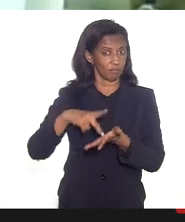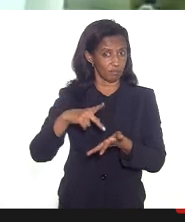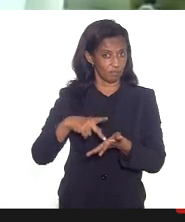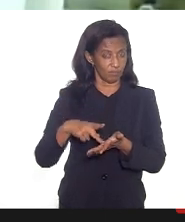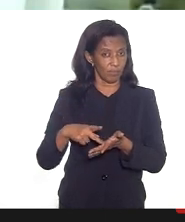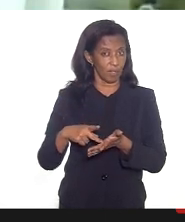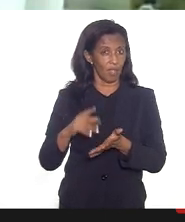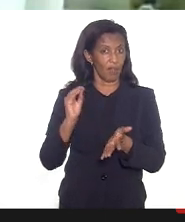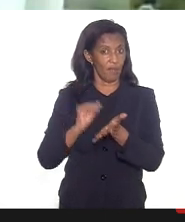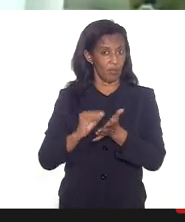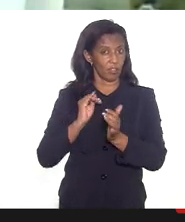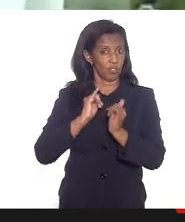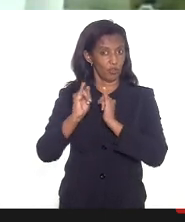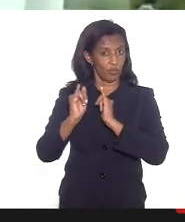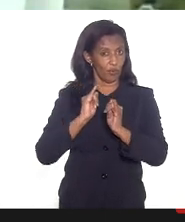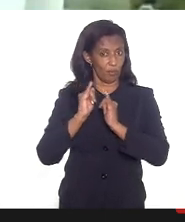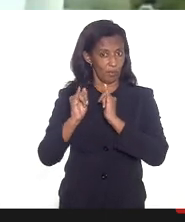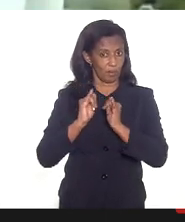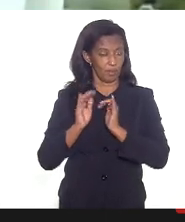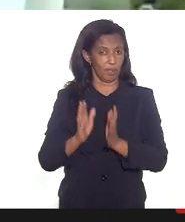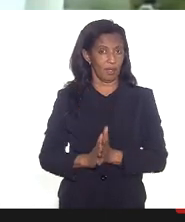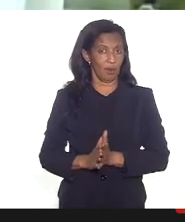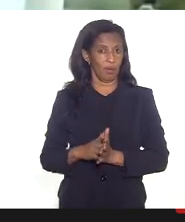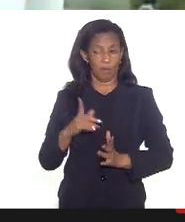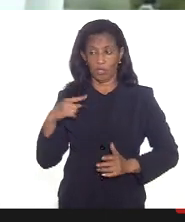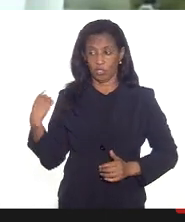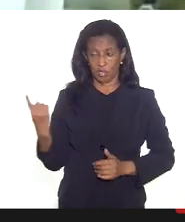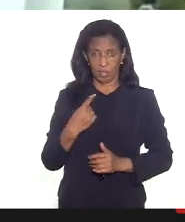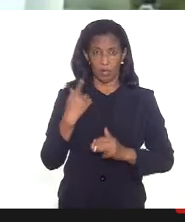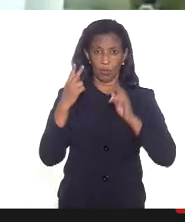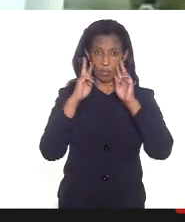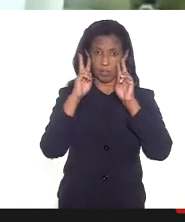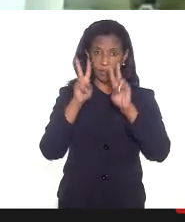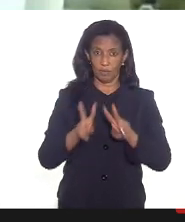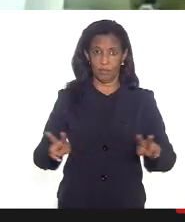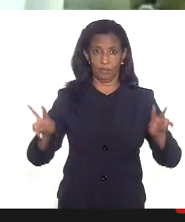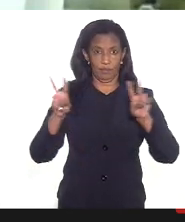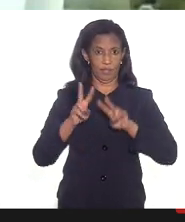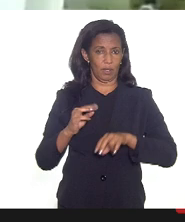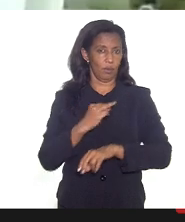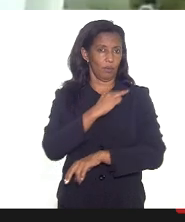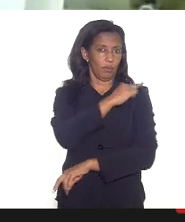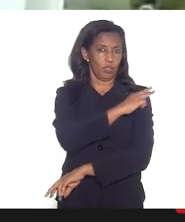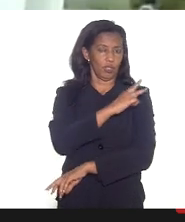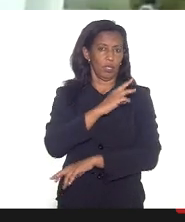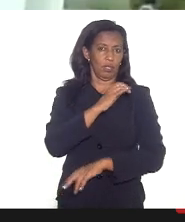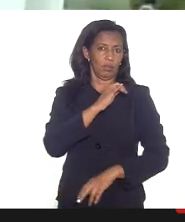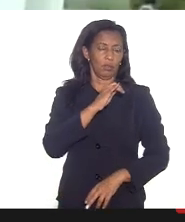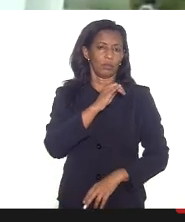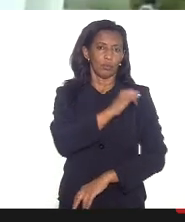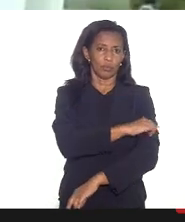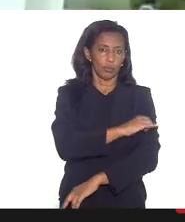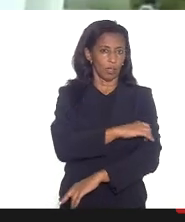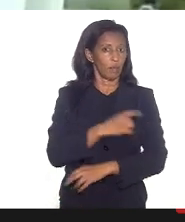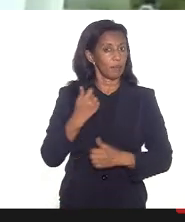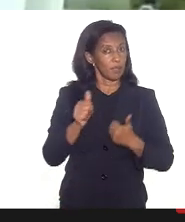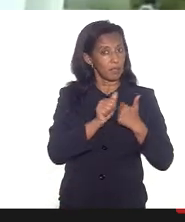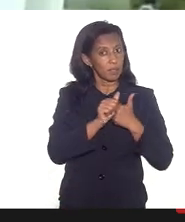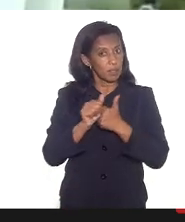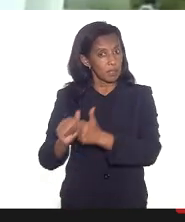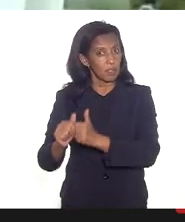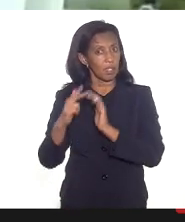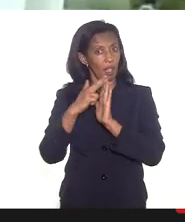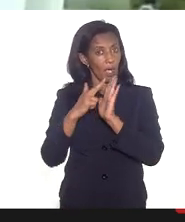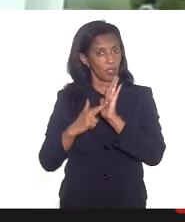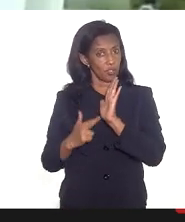descompasso mas que na nossa visão aqui no ministério no Rio de Janeiro é que devem ser seguidas as regras